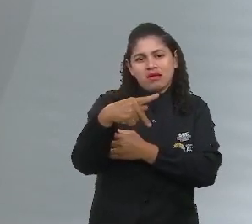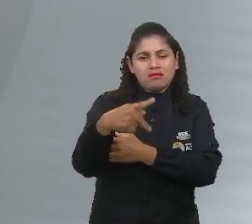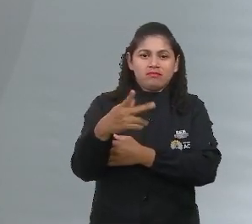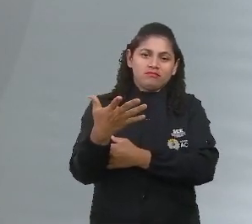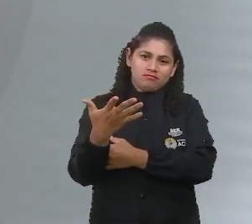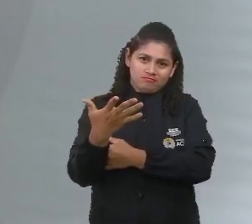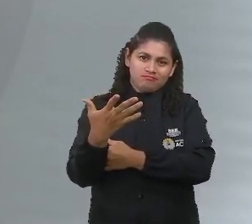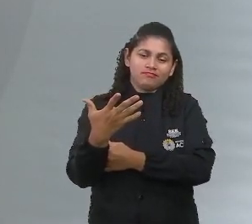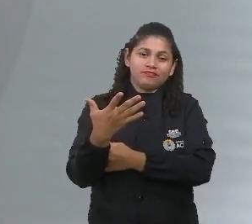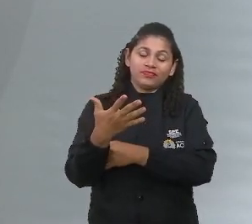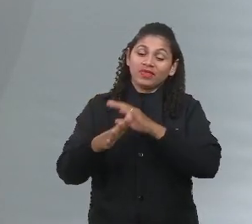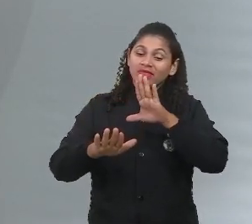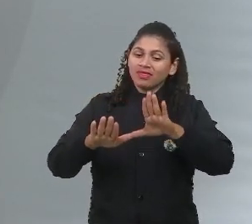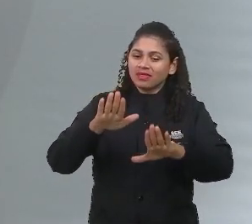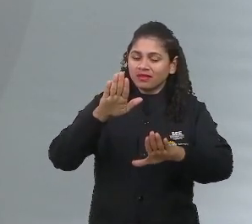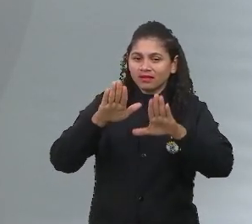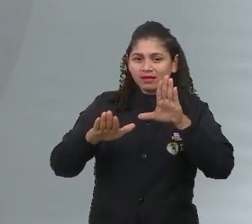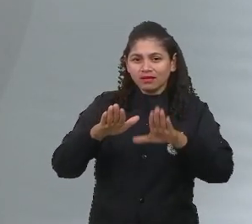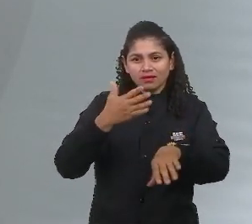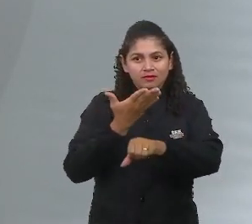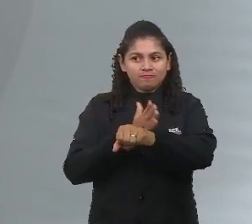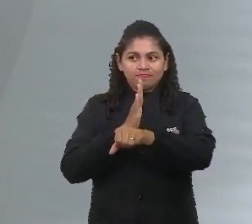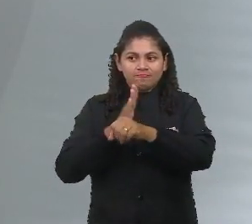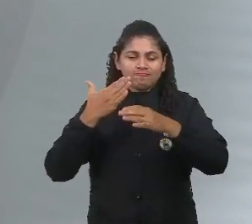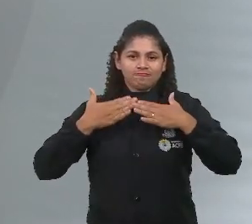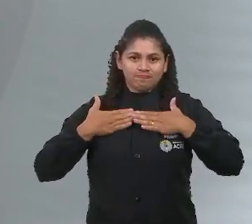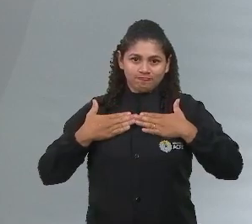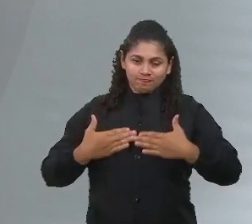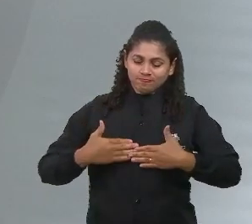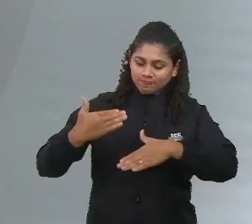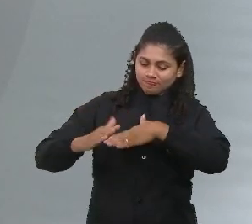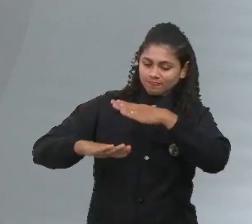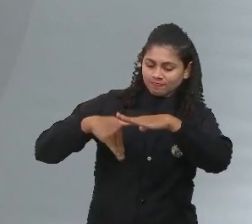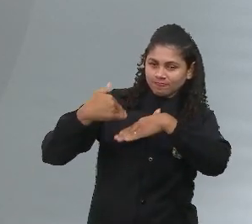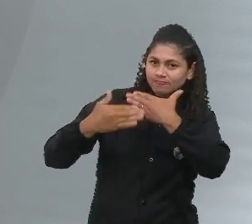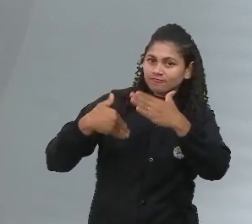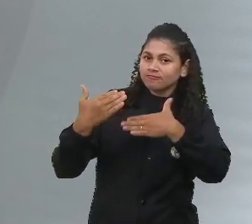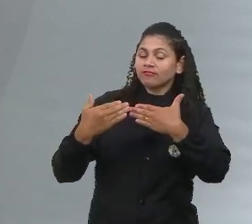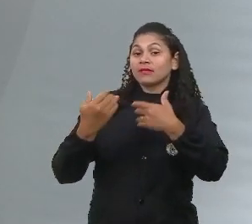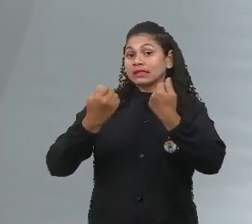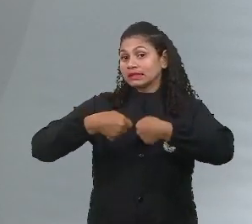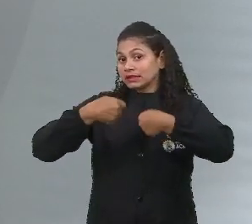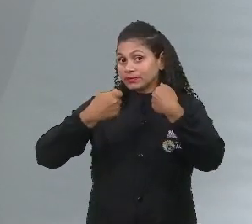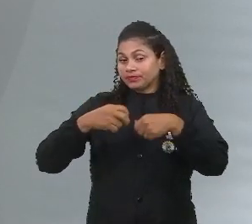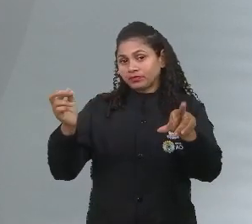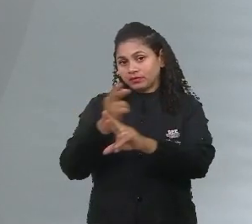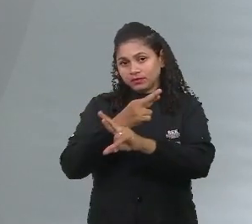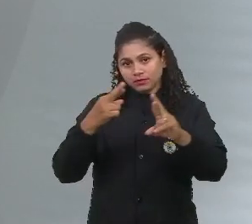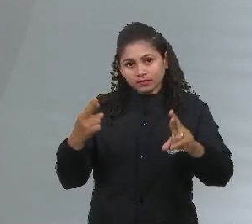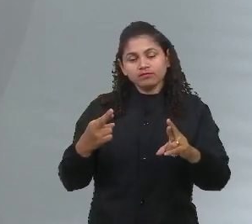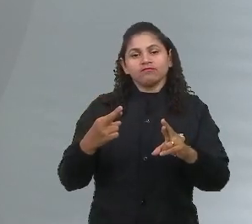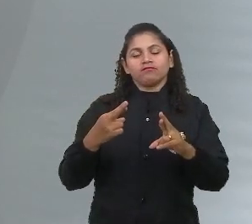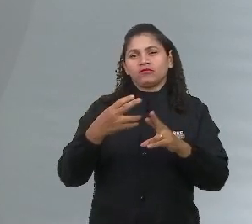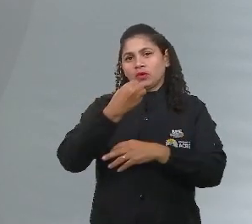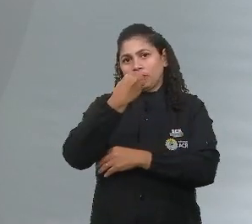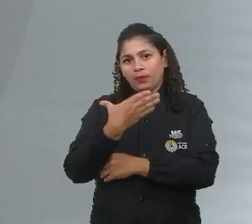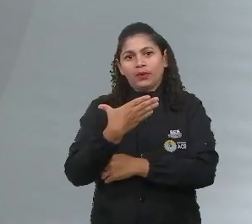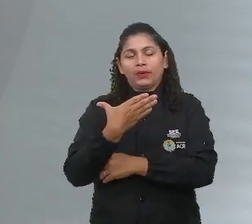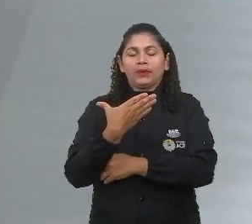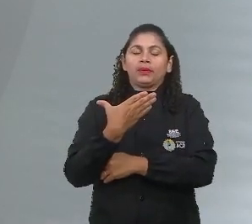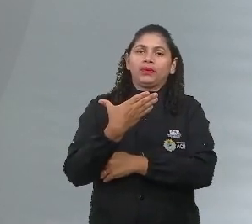depender do tipo de ação, depender do tipo de prática corporal que você vai estar desenvolvendo, ela não necessariamente vai estar correlacionada com um bom